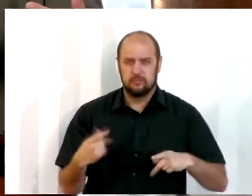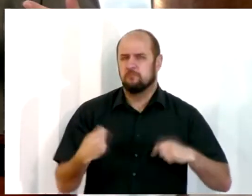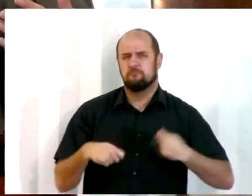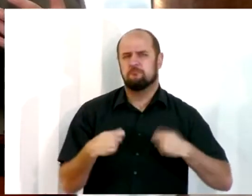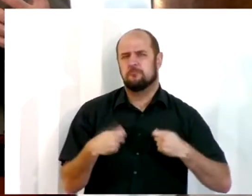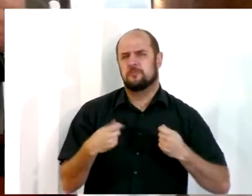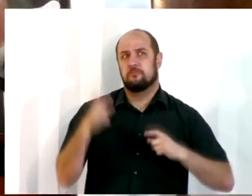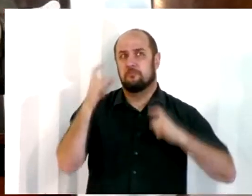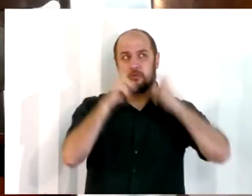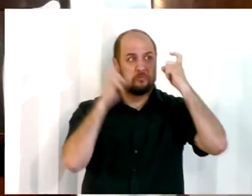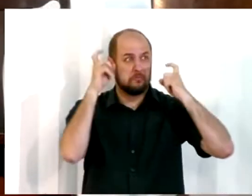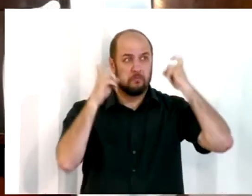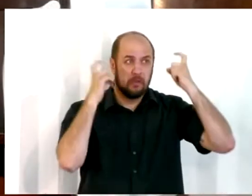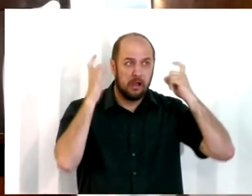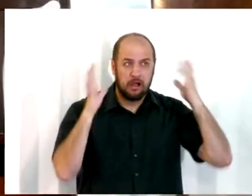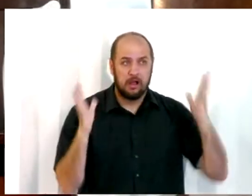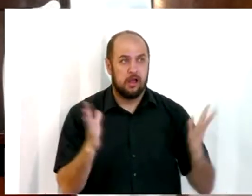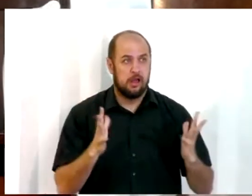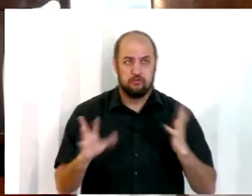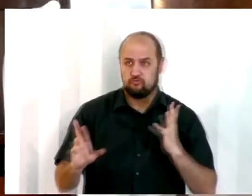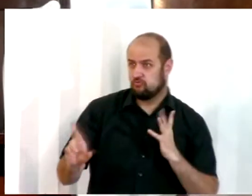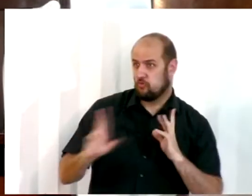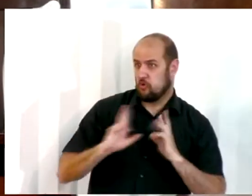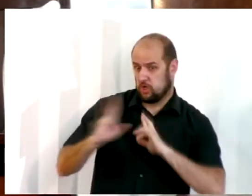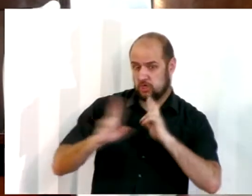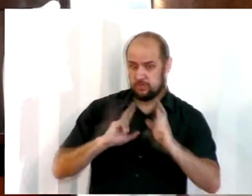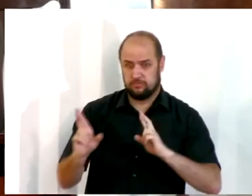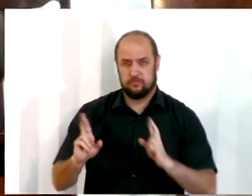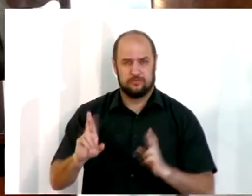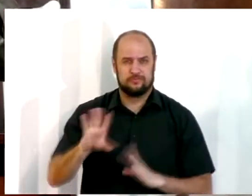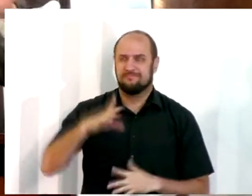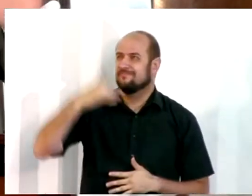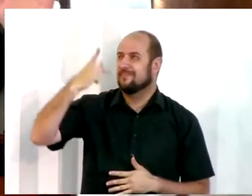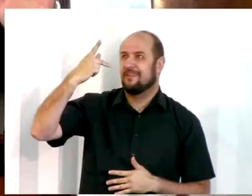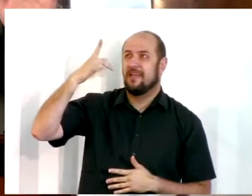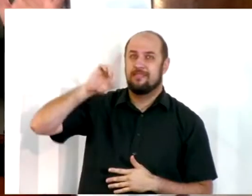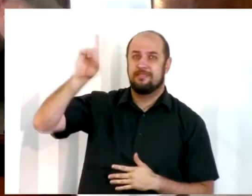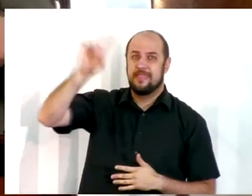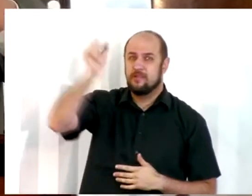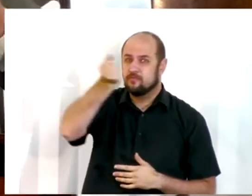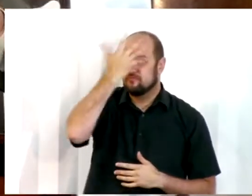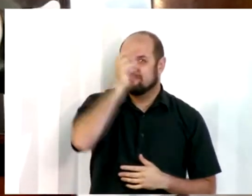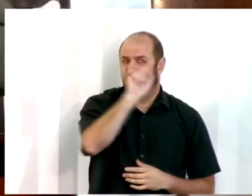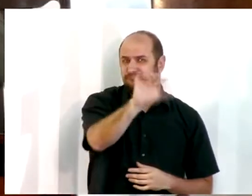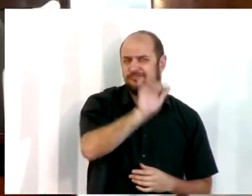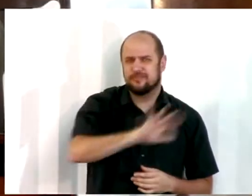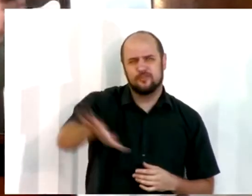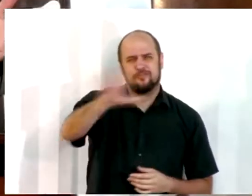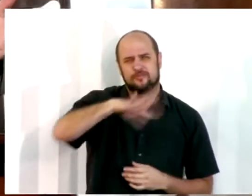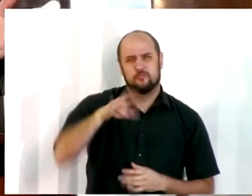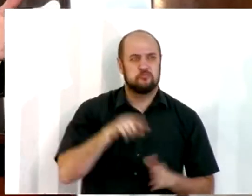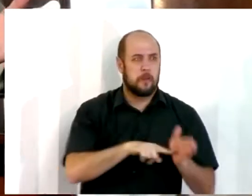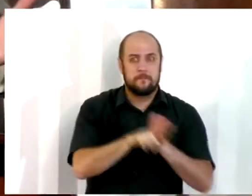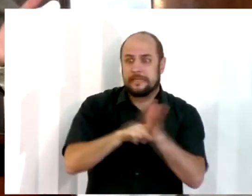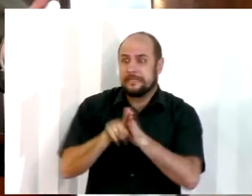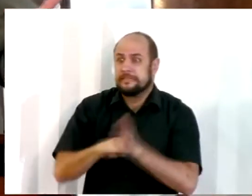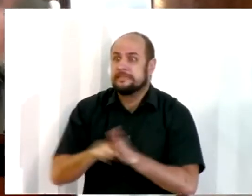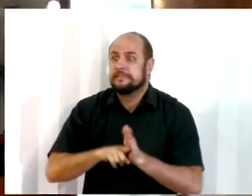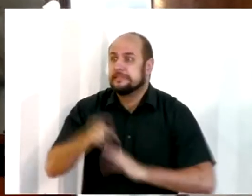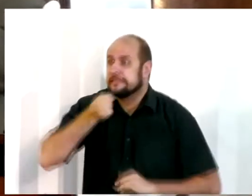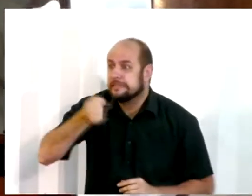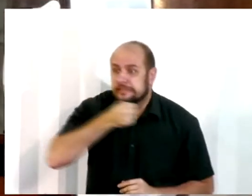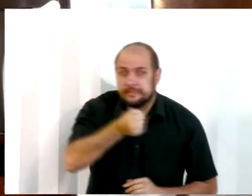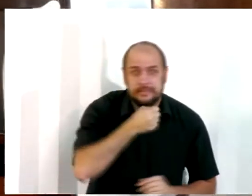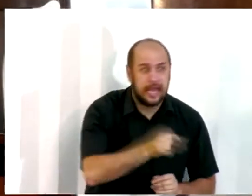ficar preocupados com o resultado, porque isso depende de Deus. A palavra de Deus não volta vazia. Nós não precisamos depois fazer uma pesquisa de opinião na porta da